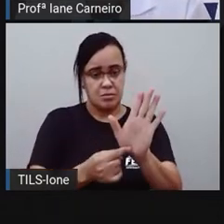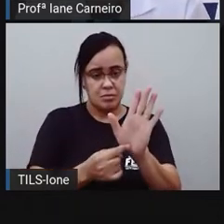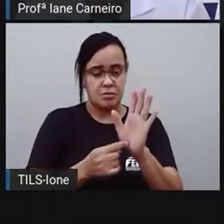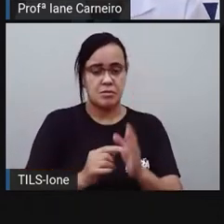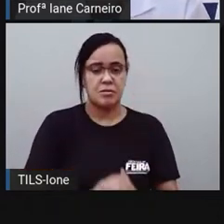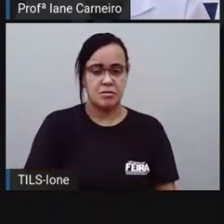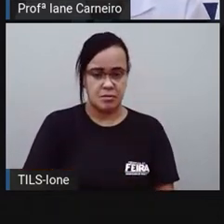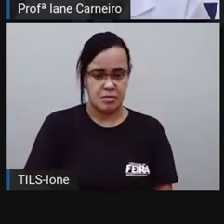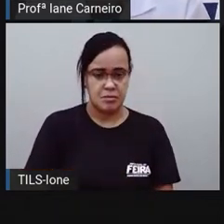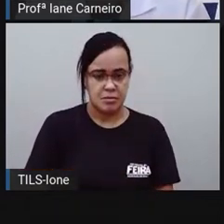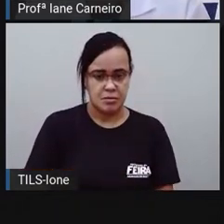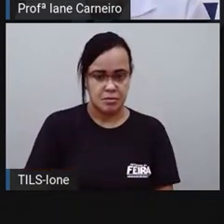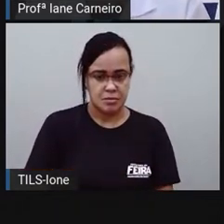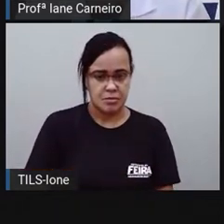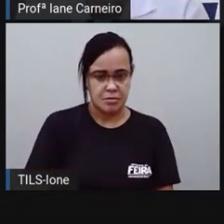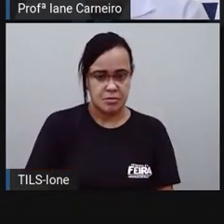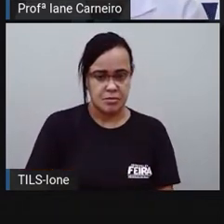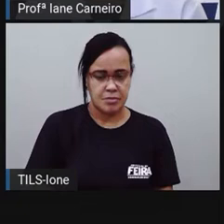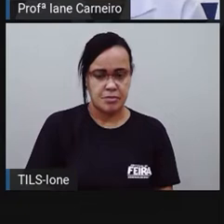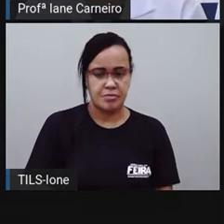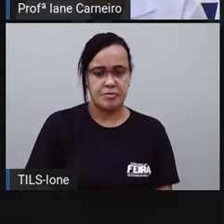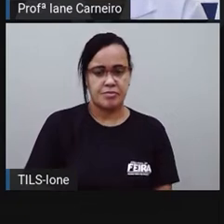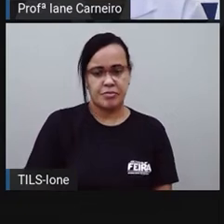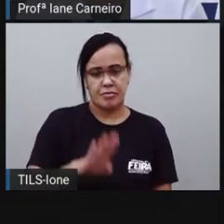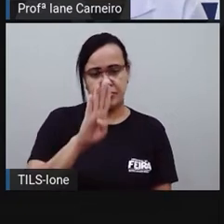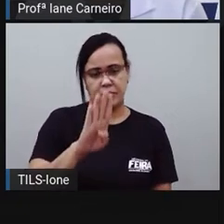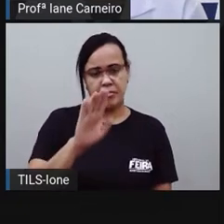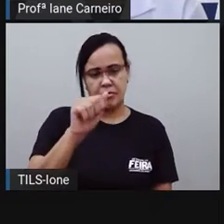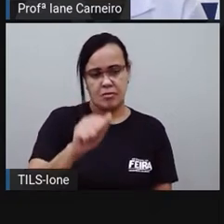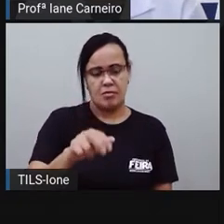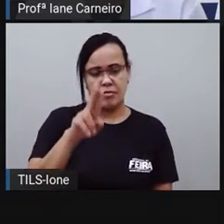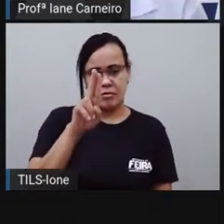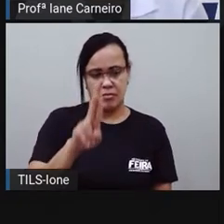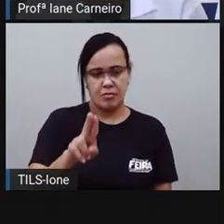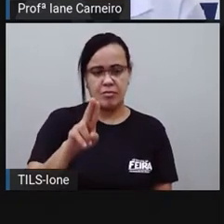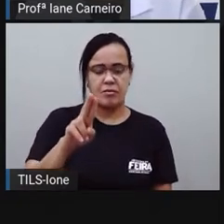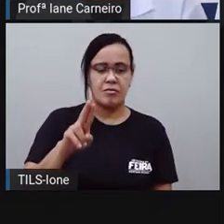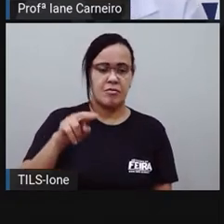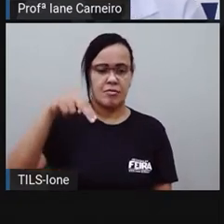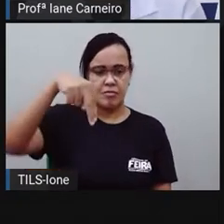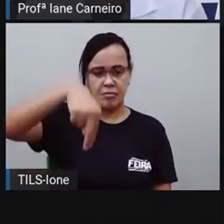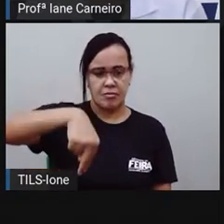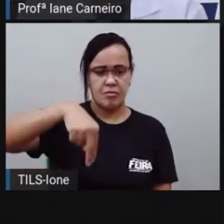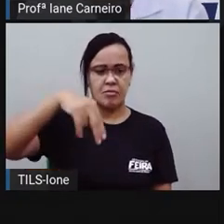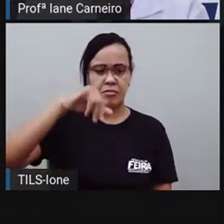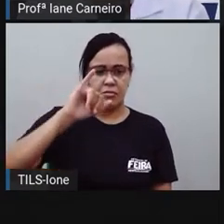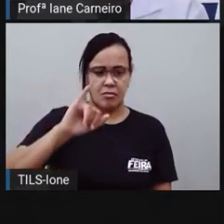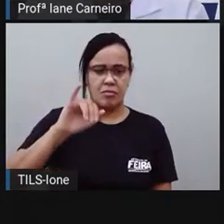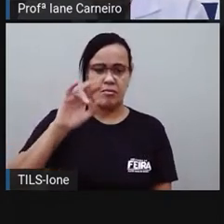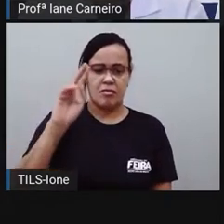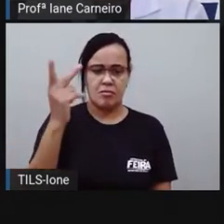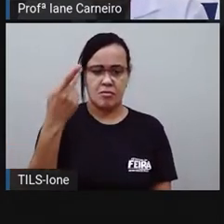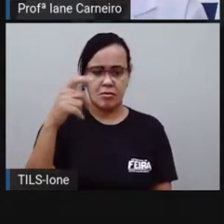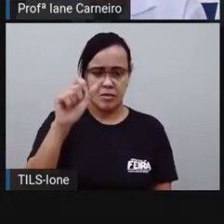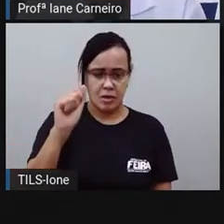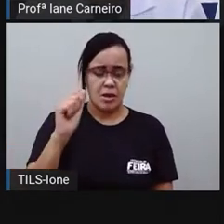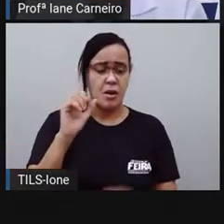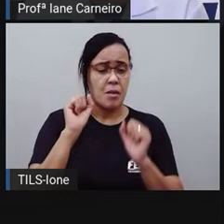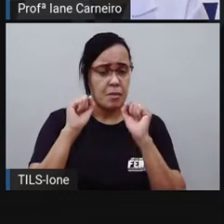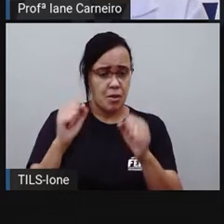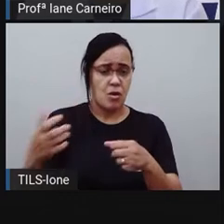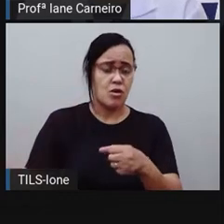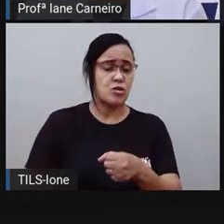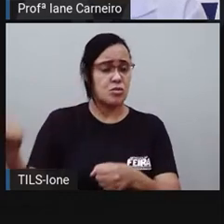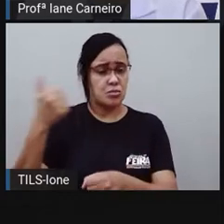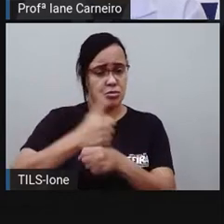Como a Pro falou, a baunilha também vocês podem... O açúcar de baunilha, vocês também podem substituir por